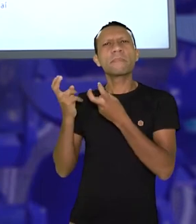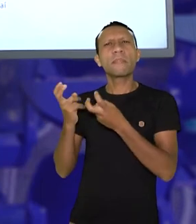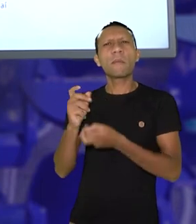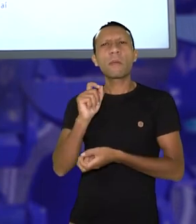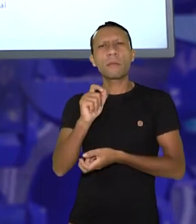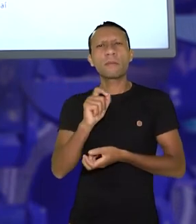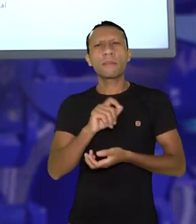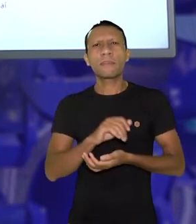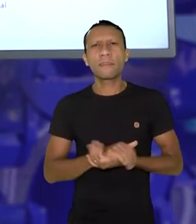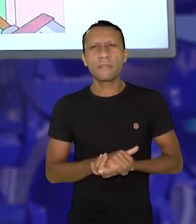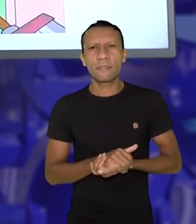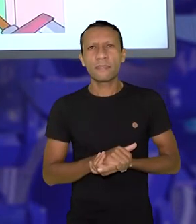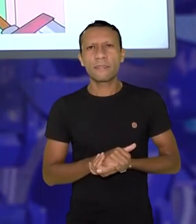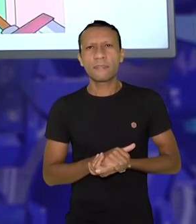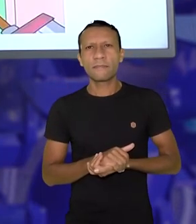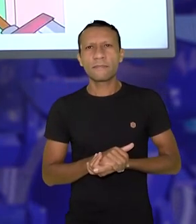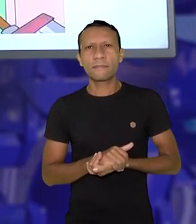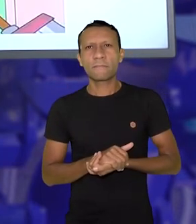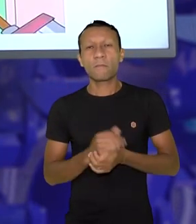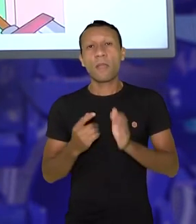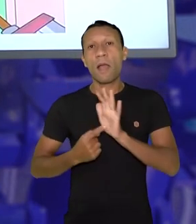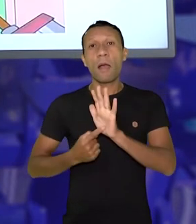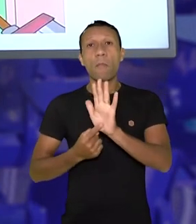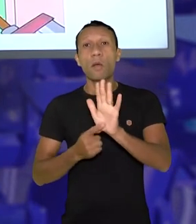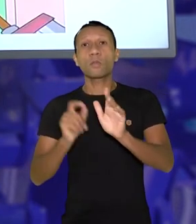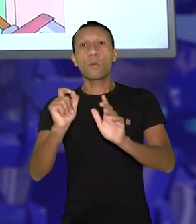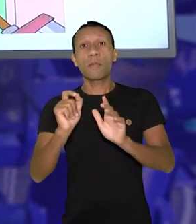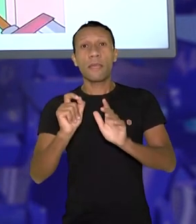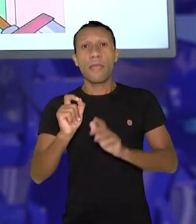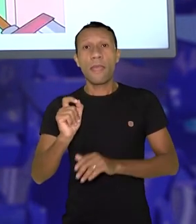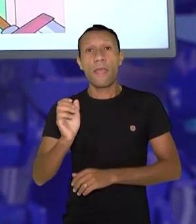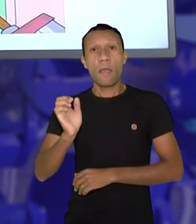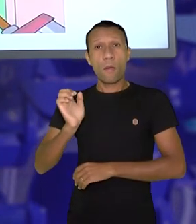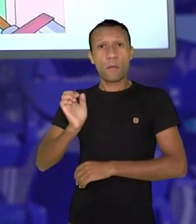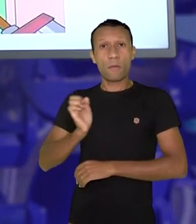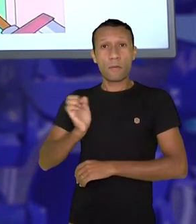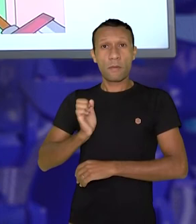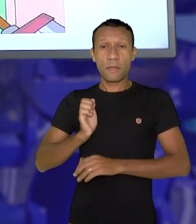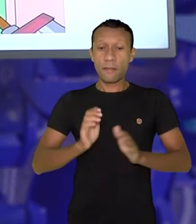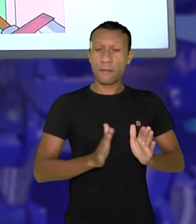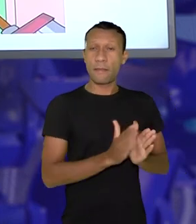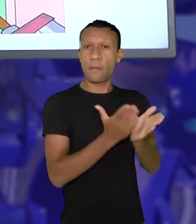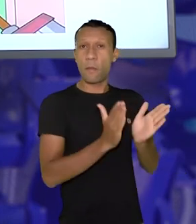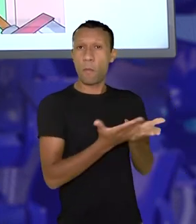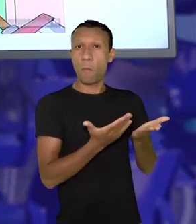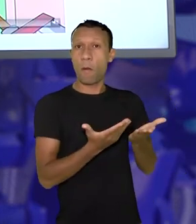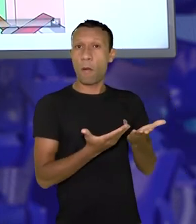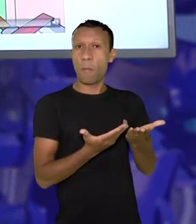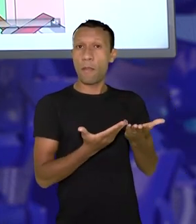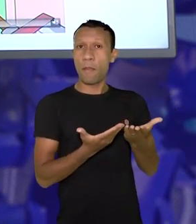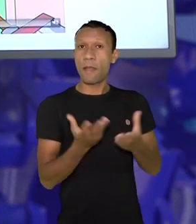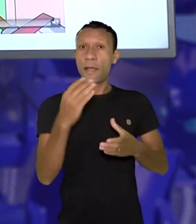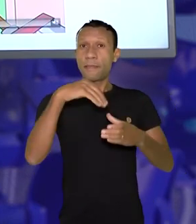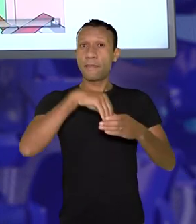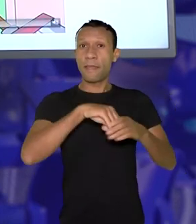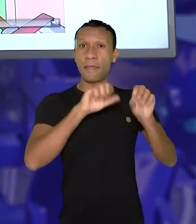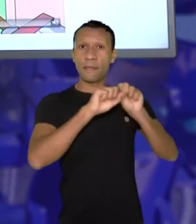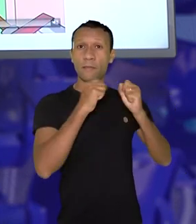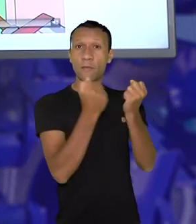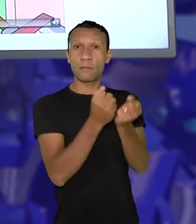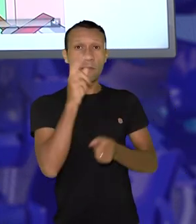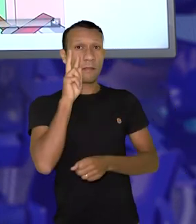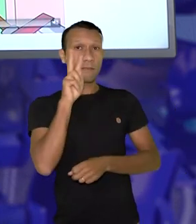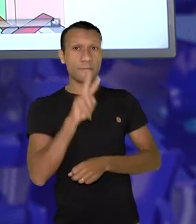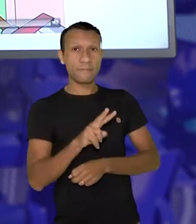ele vai acabar trazendo uma diferença entre o rico e o pobre. Como é que o rico e o pobre, eles são vistos dentro da